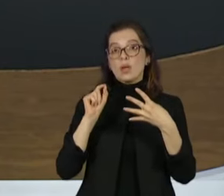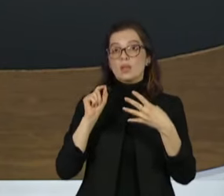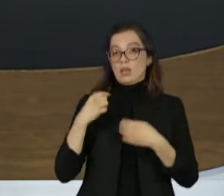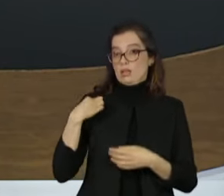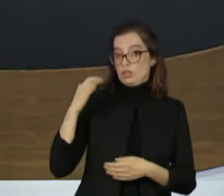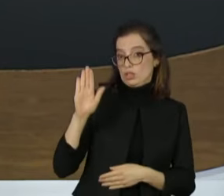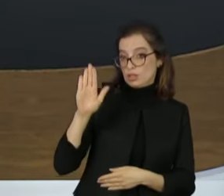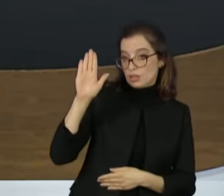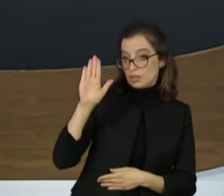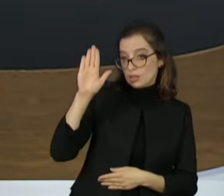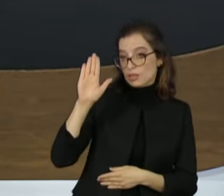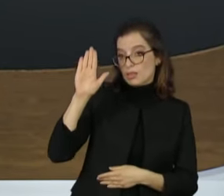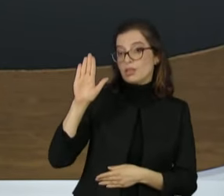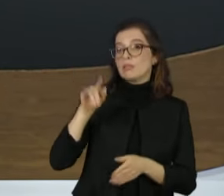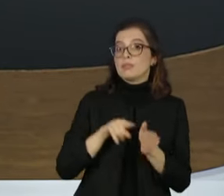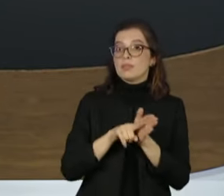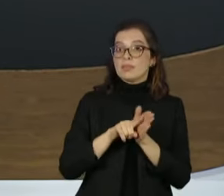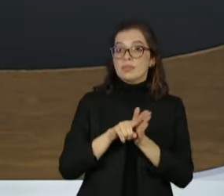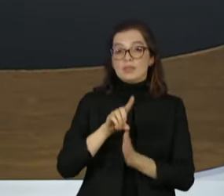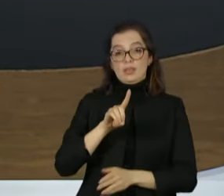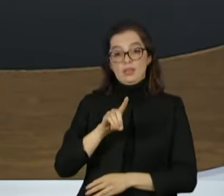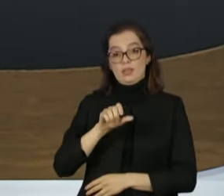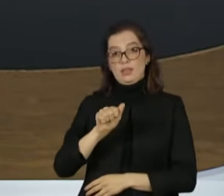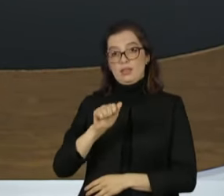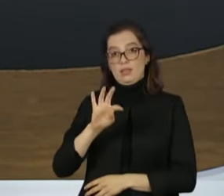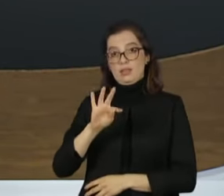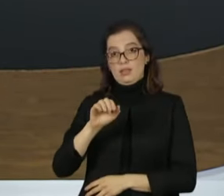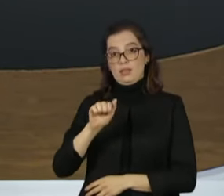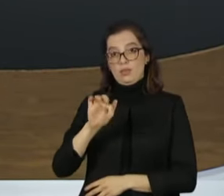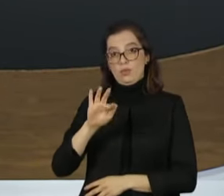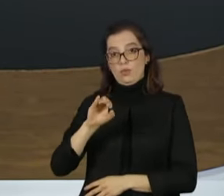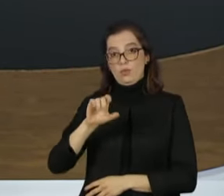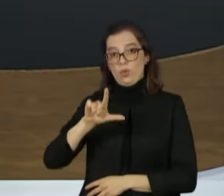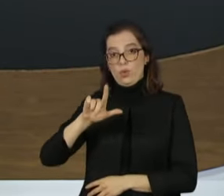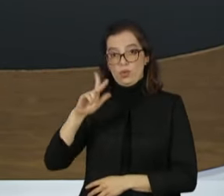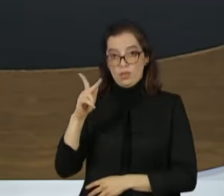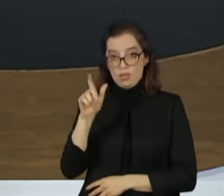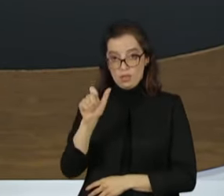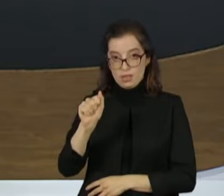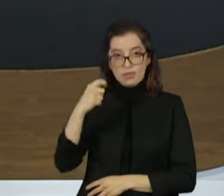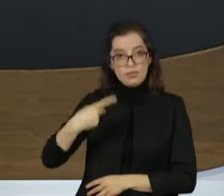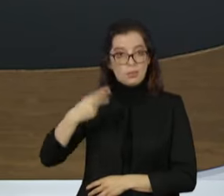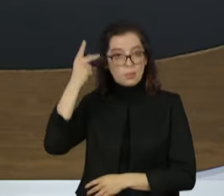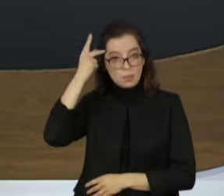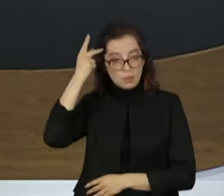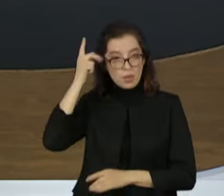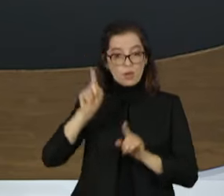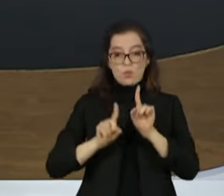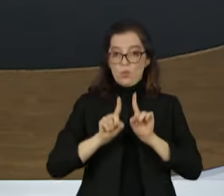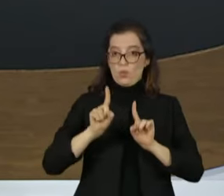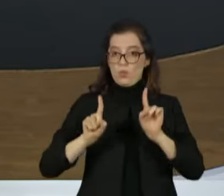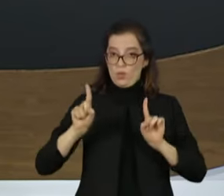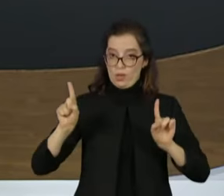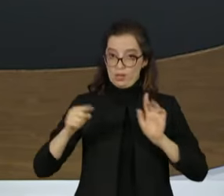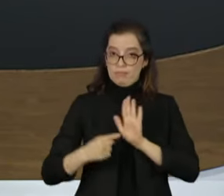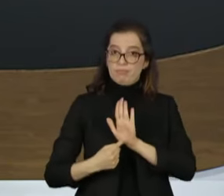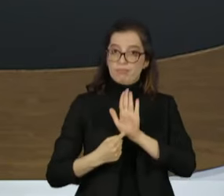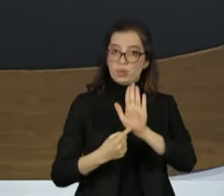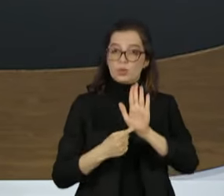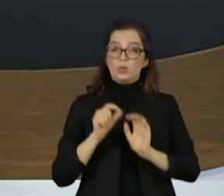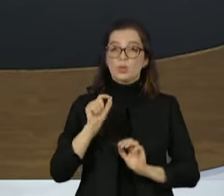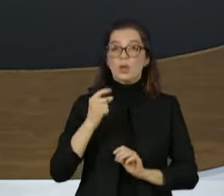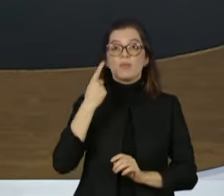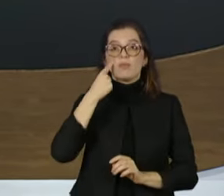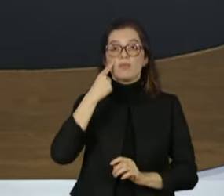do dia 28 de julho. Em caso de empate dentro da margem de erro, nós convidamos o candidato que aparecia numericamente à